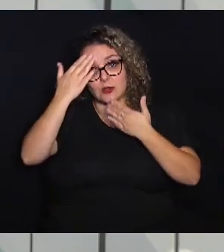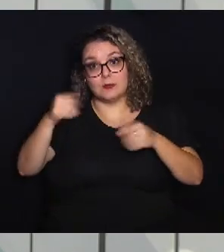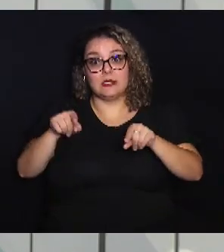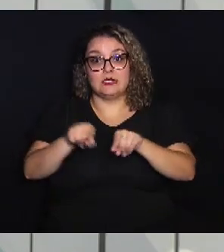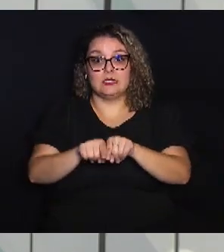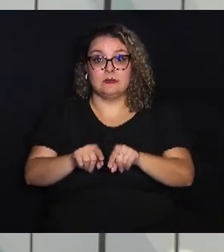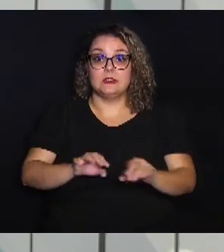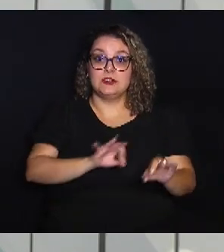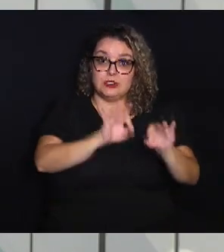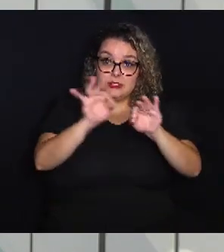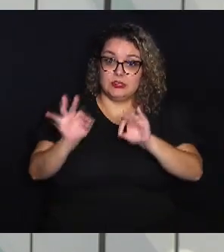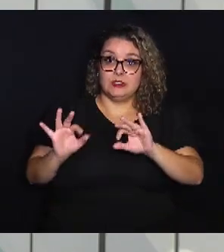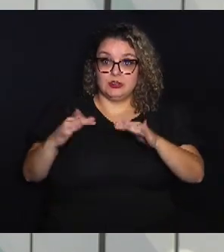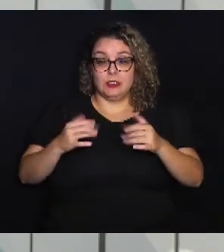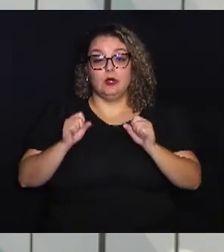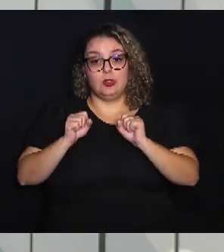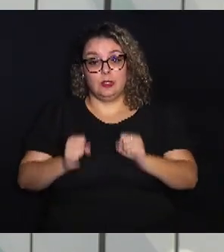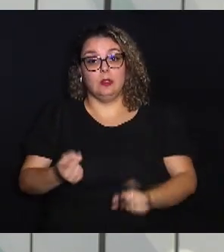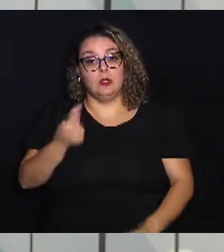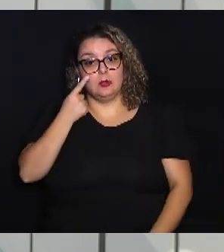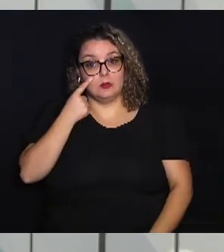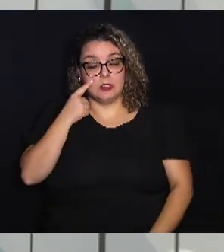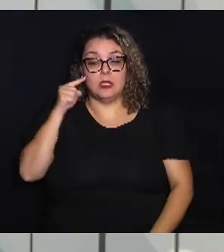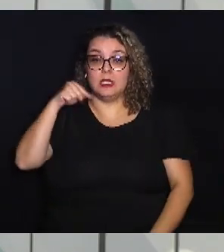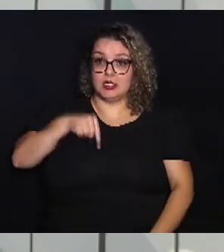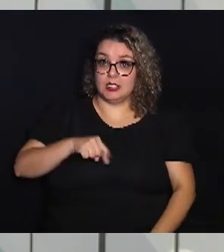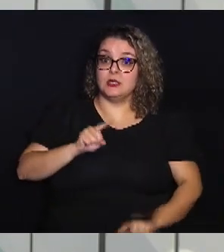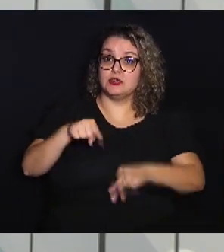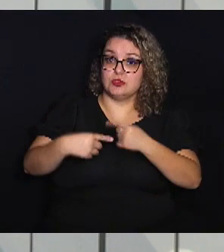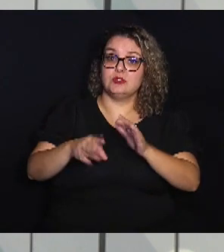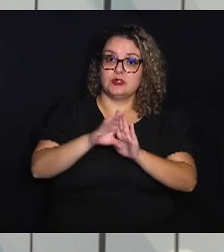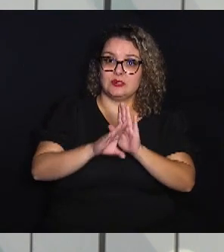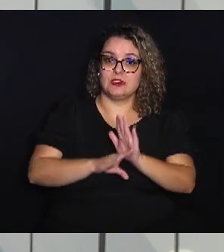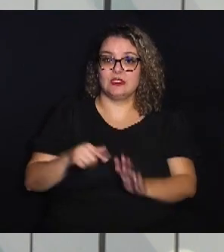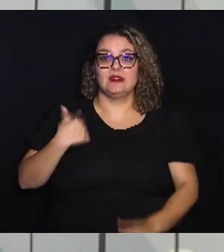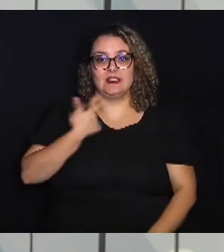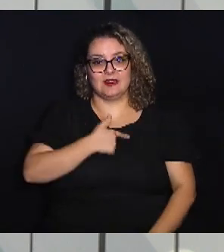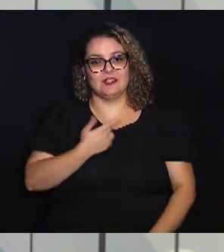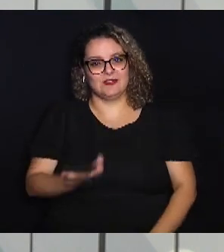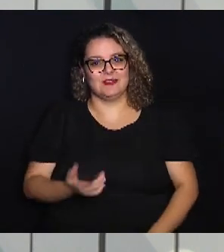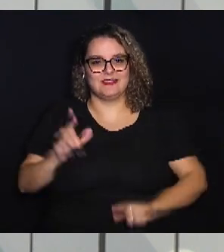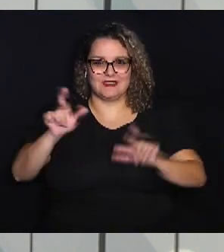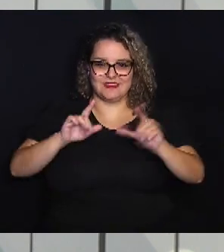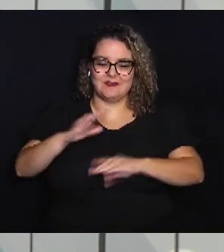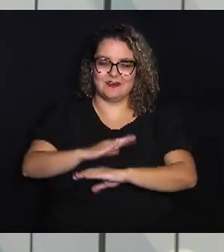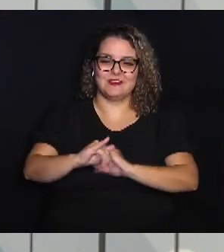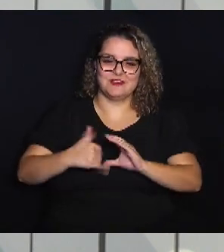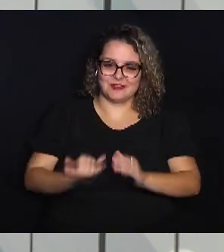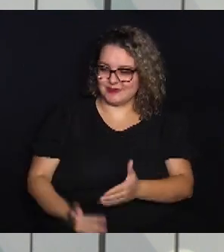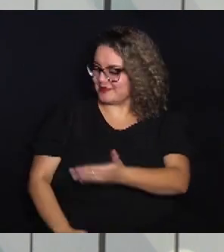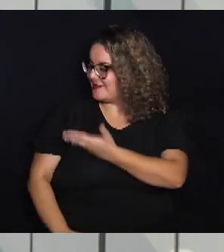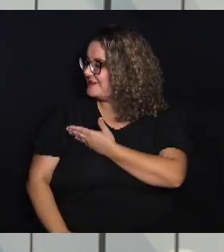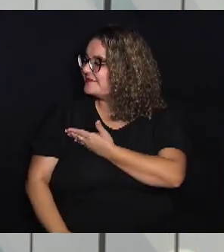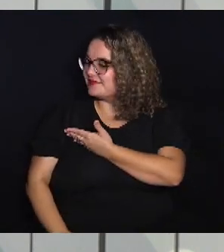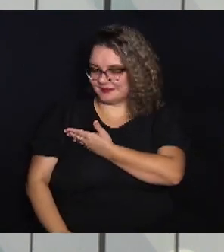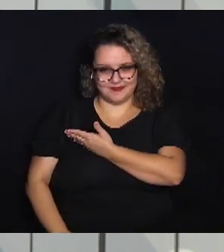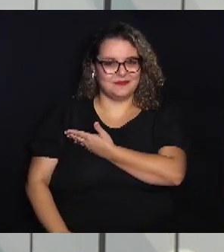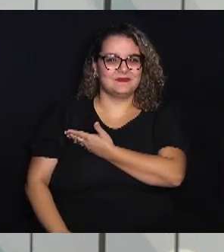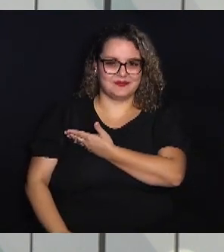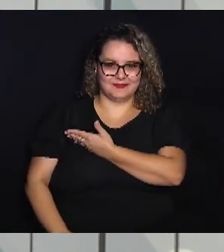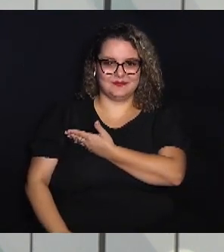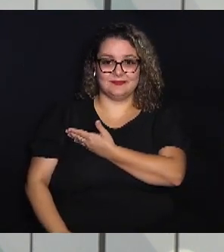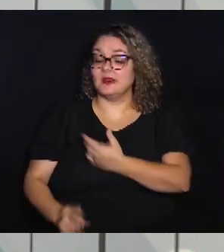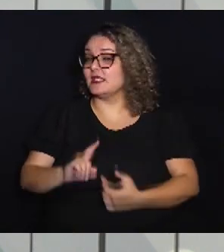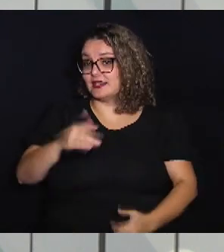Obrigada também pela sua companhia. Você pode conferir esses e outros quadros da nossa programação no YouTube da TV Câmara